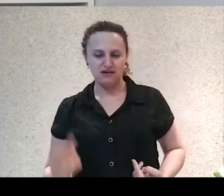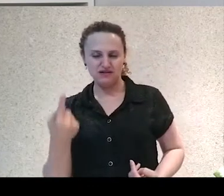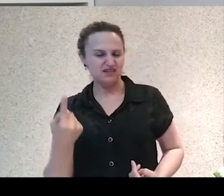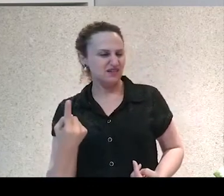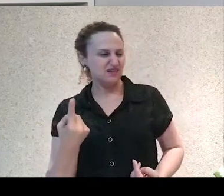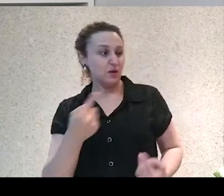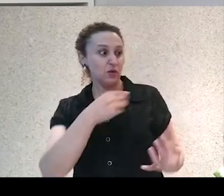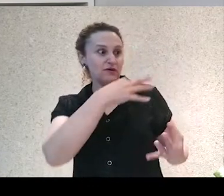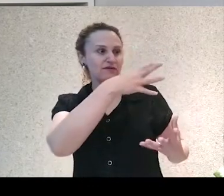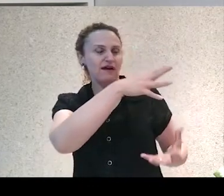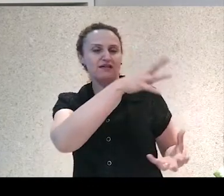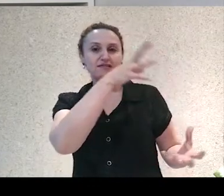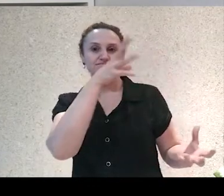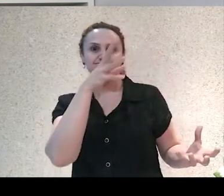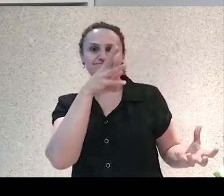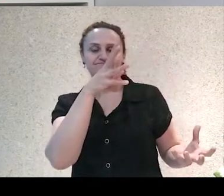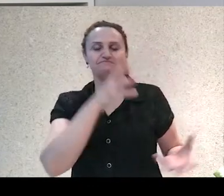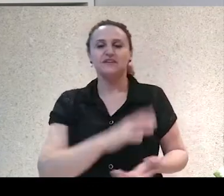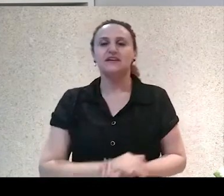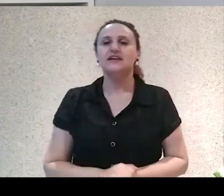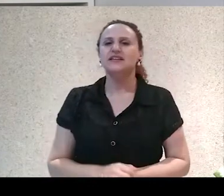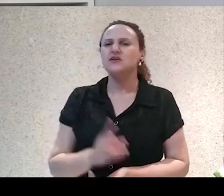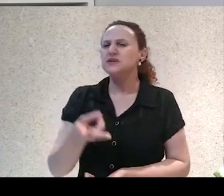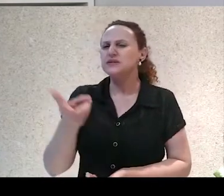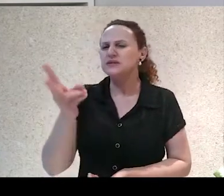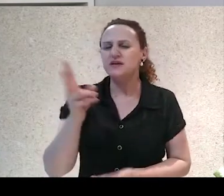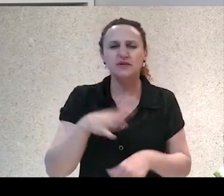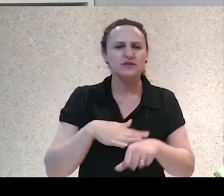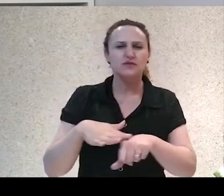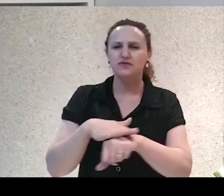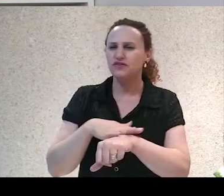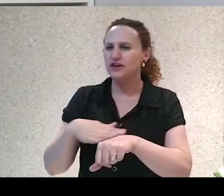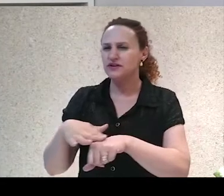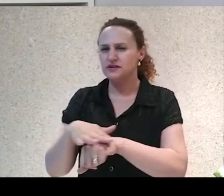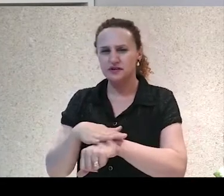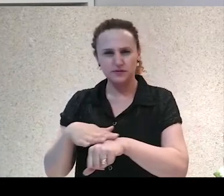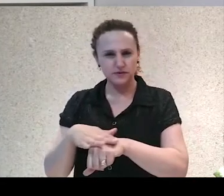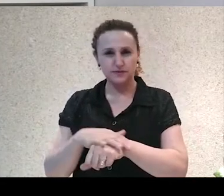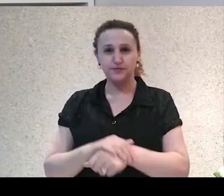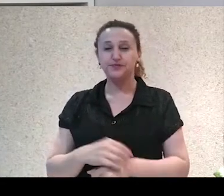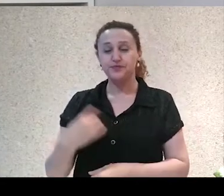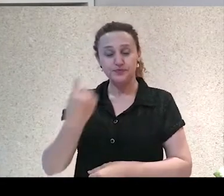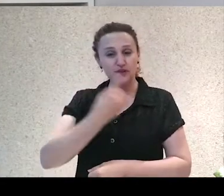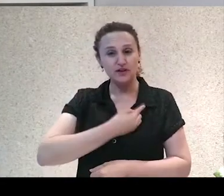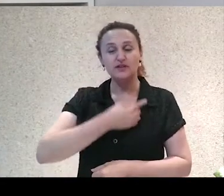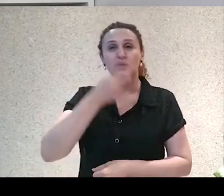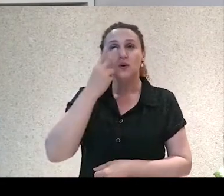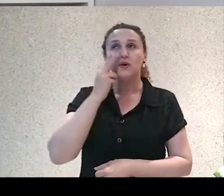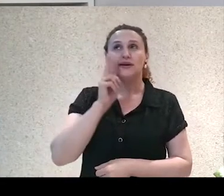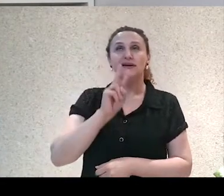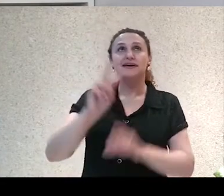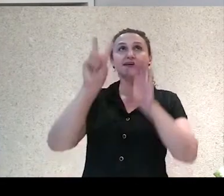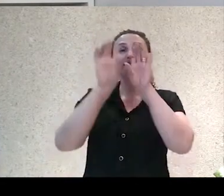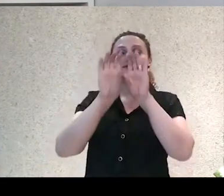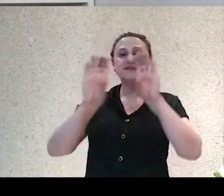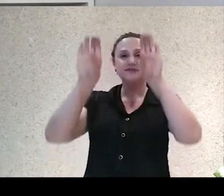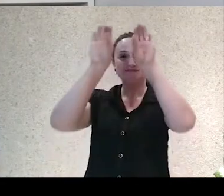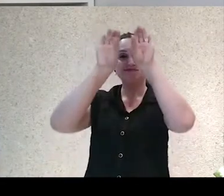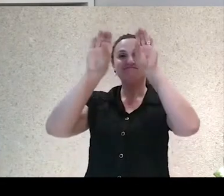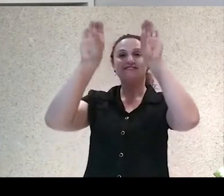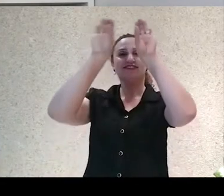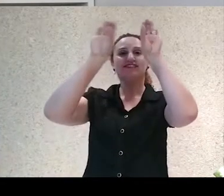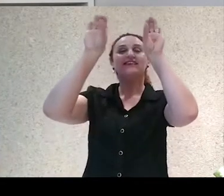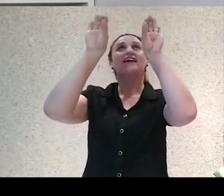essa, toda vez que a gente fala sobre, conversa sobre astrofísica, toda vez que a gente olha para o céu mesmo, a gente vê quão